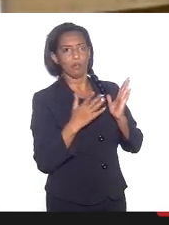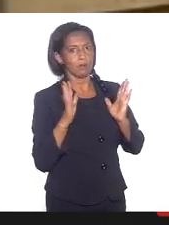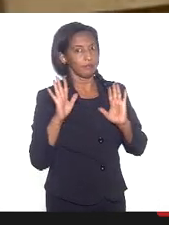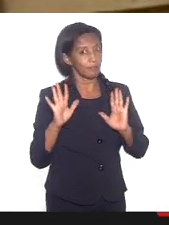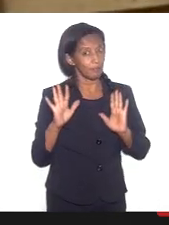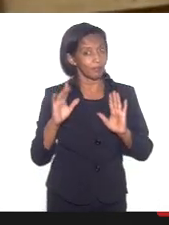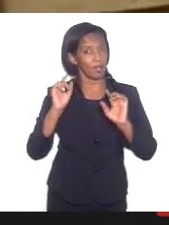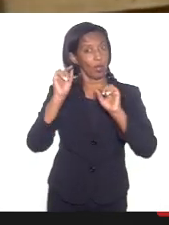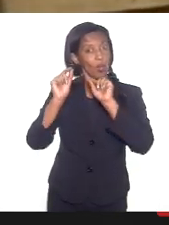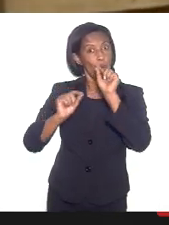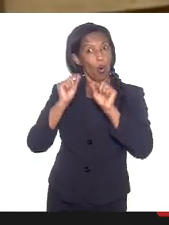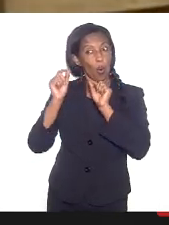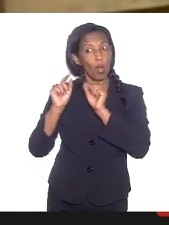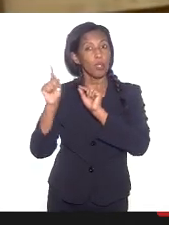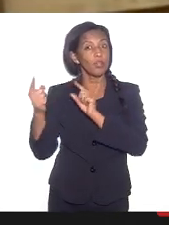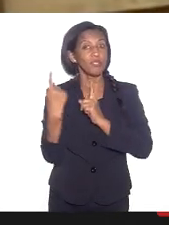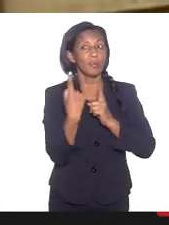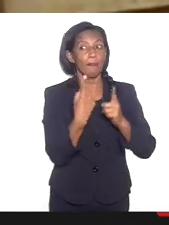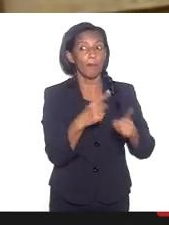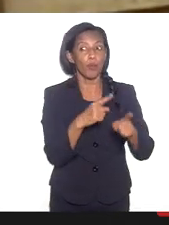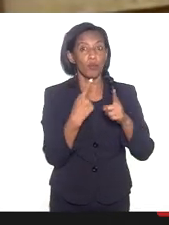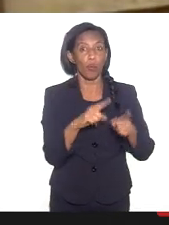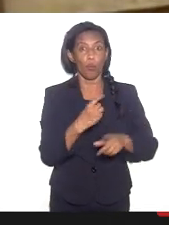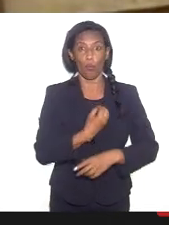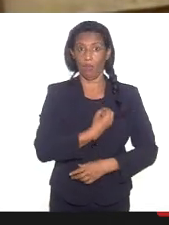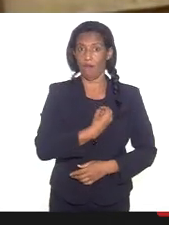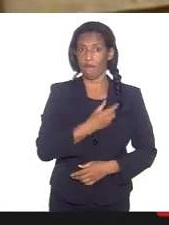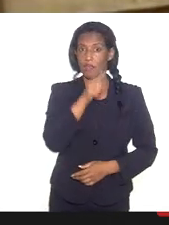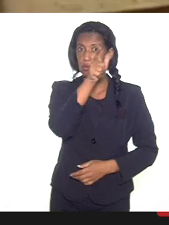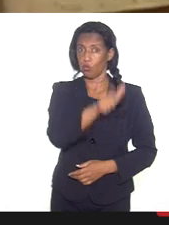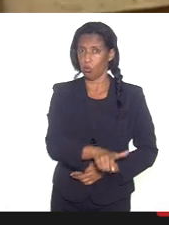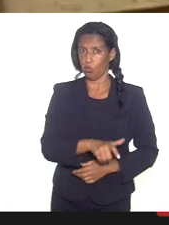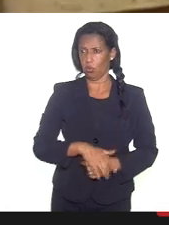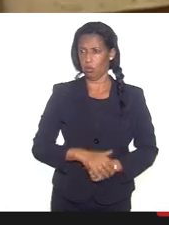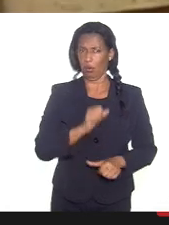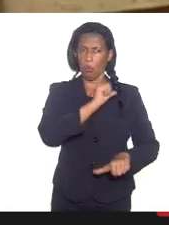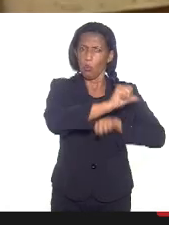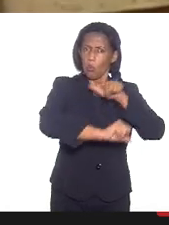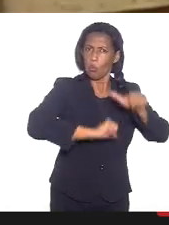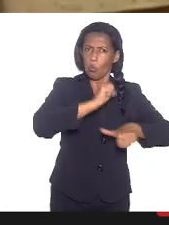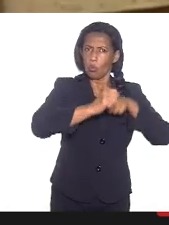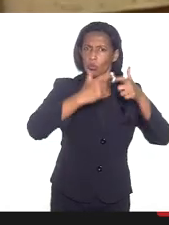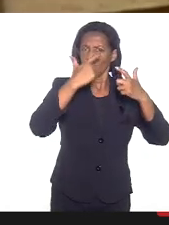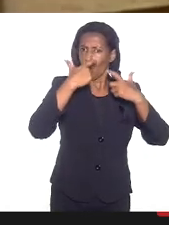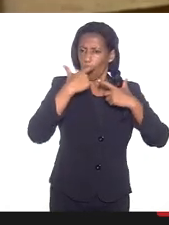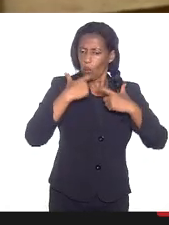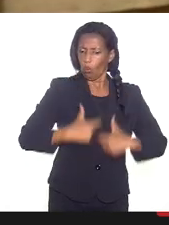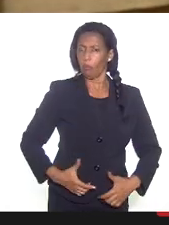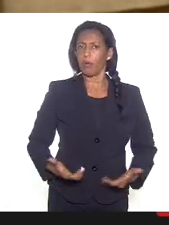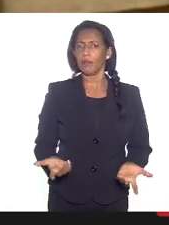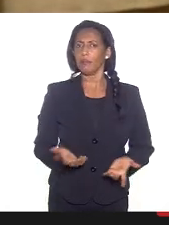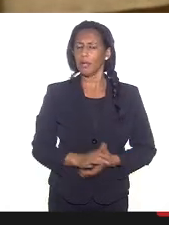o que você provocou. para ele mudar o comportamento dele, pelo menos cometa uma lei.